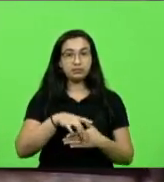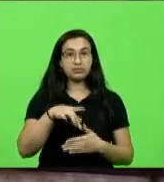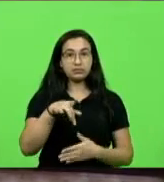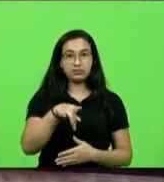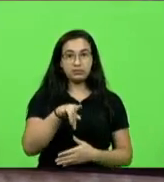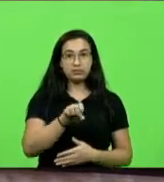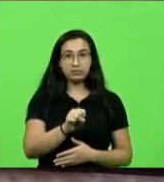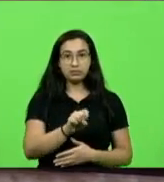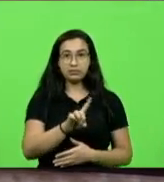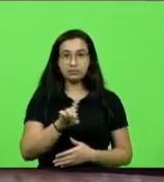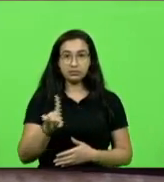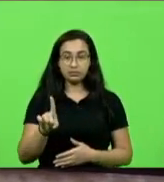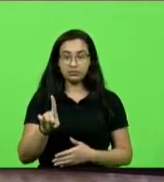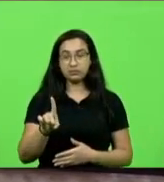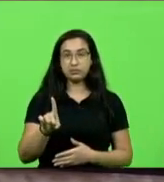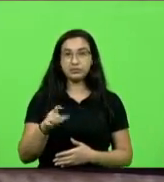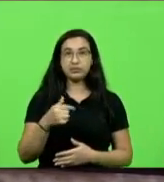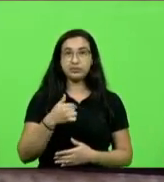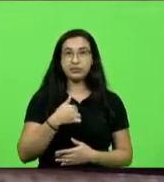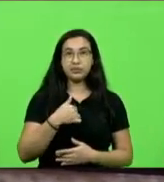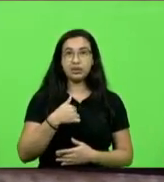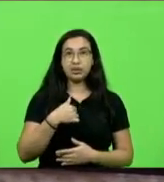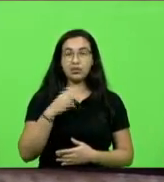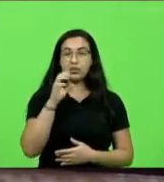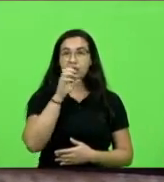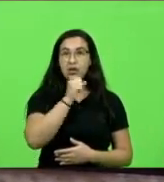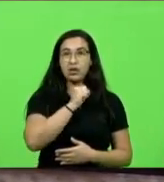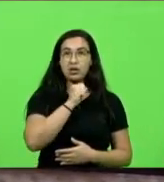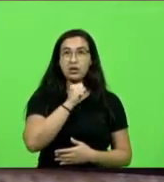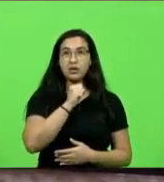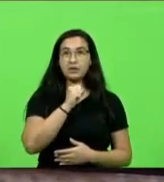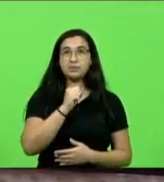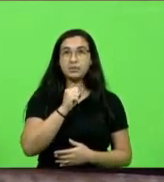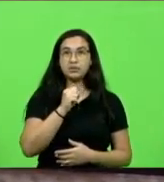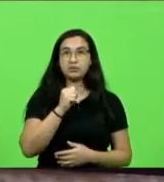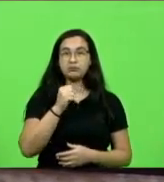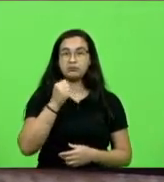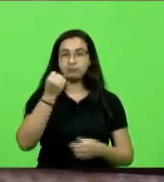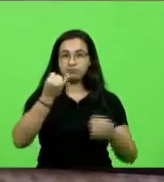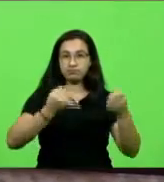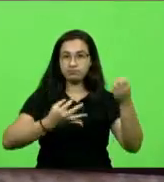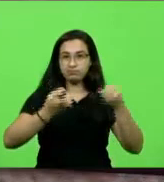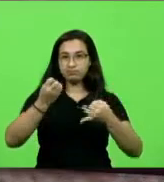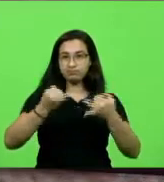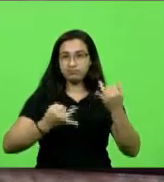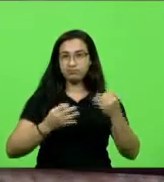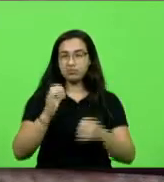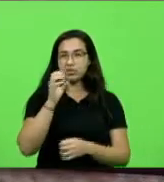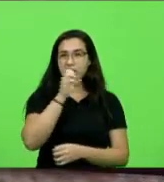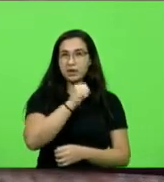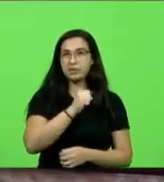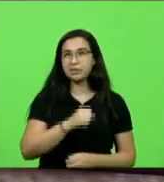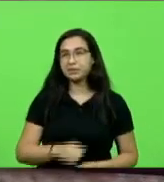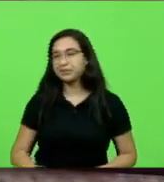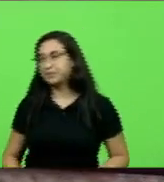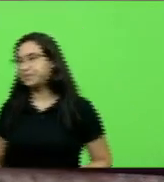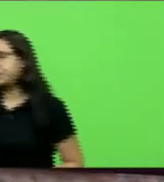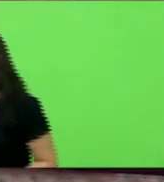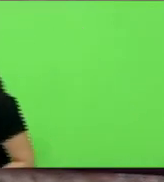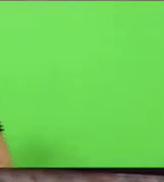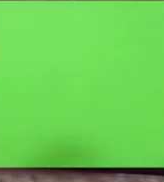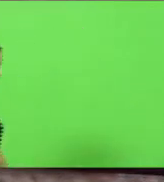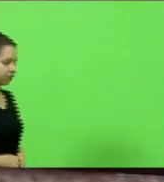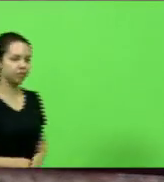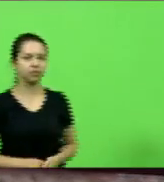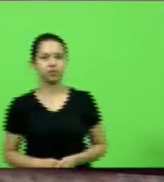cabem-me breves considerações, comentários. Participamos da